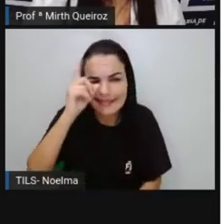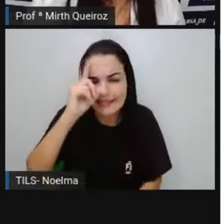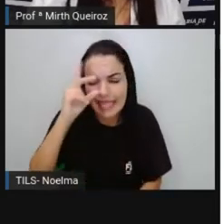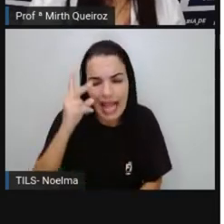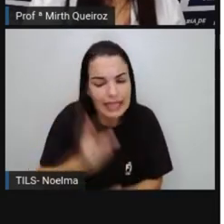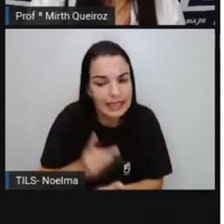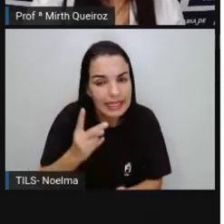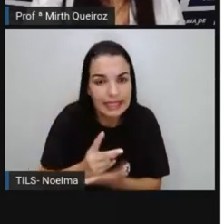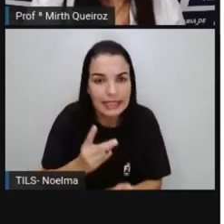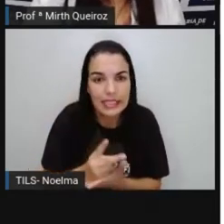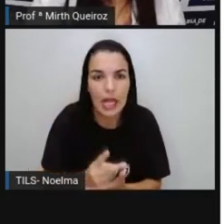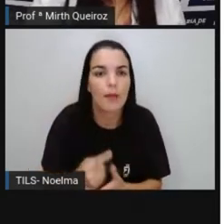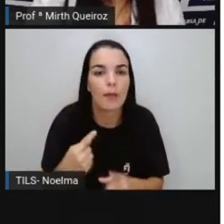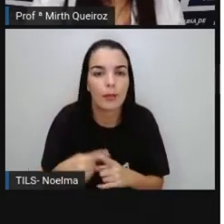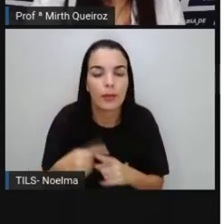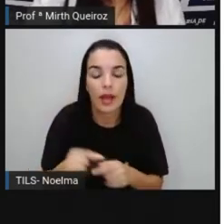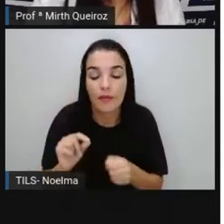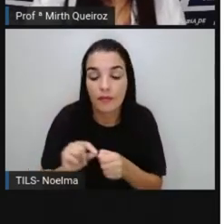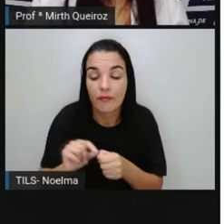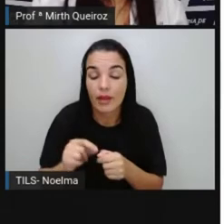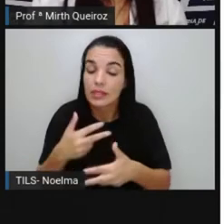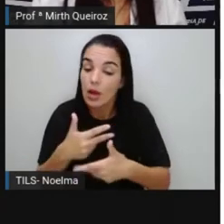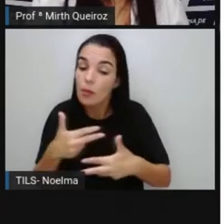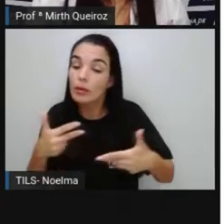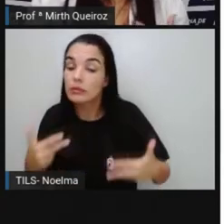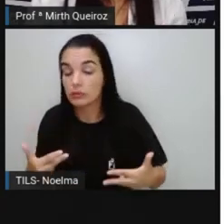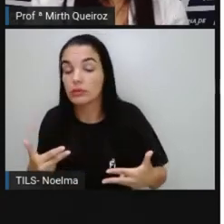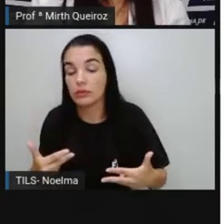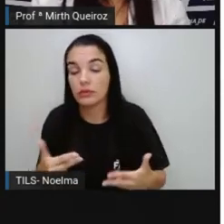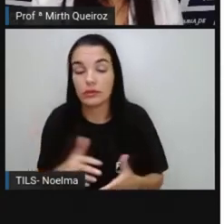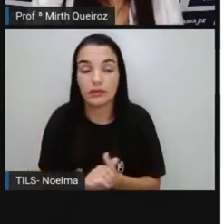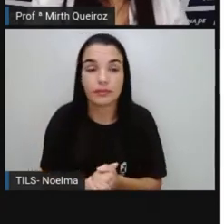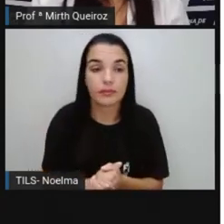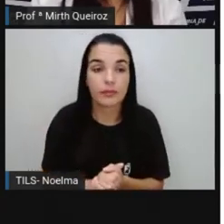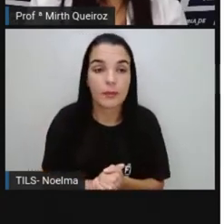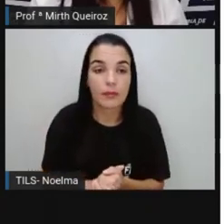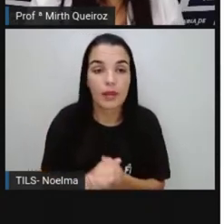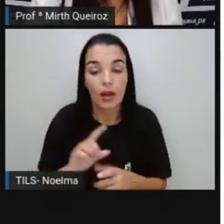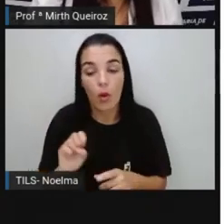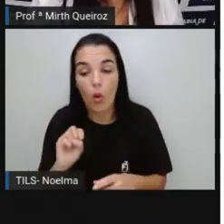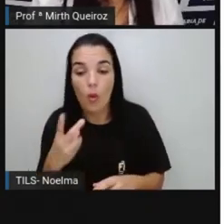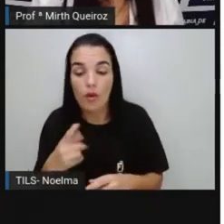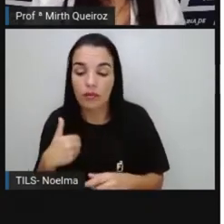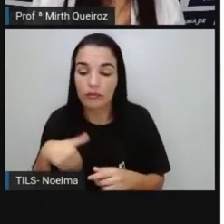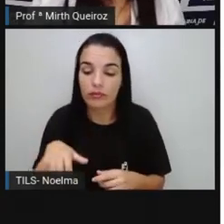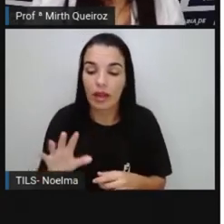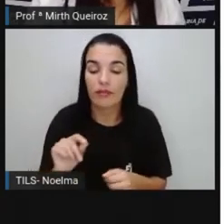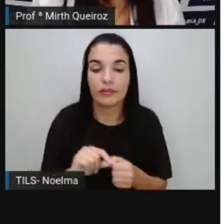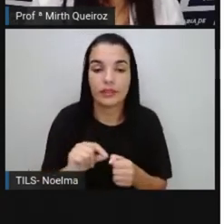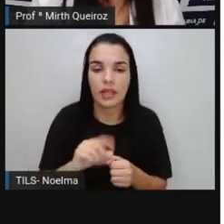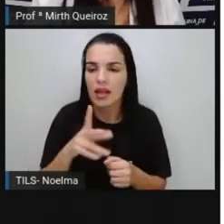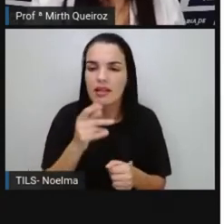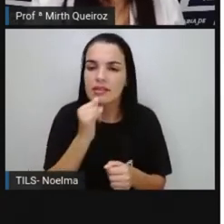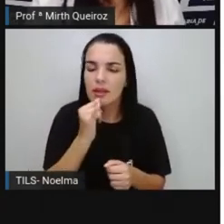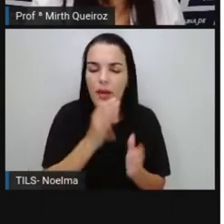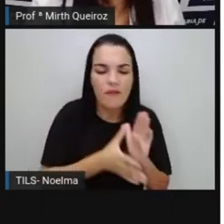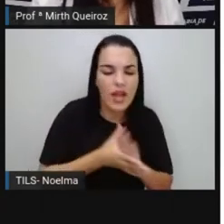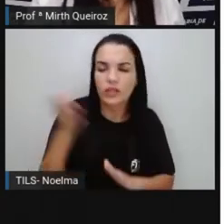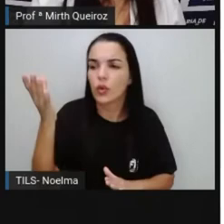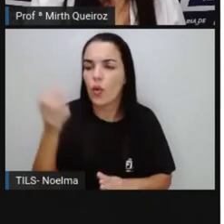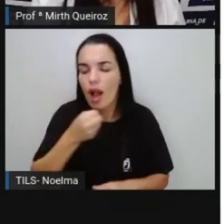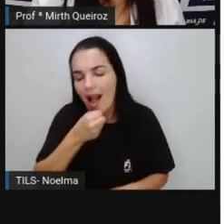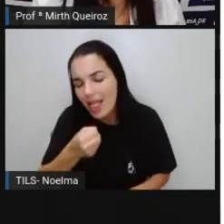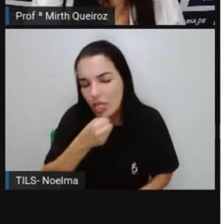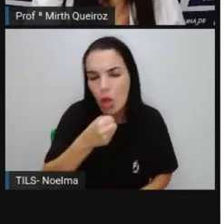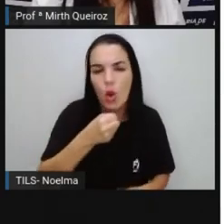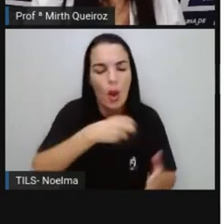verbo de ação? Verbo de ação é quando demonstra que alguém fez alguma coisa, vai fazer alguma coisa. Então, viajou, cantou,